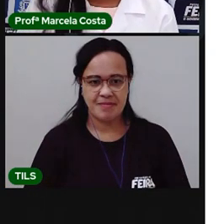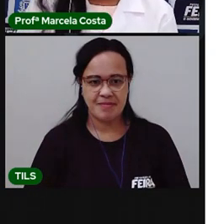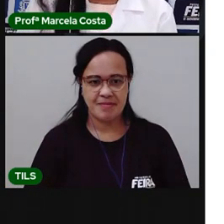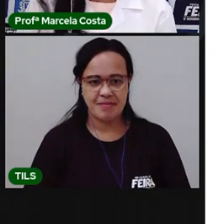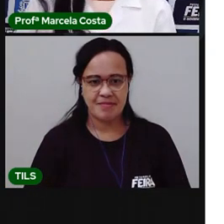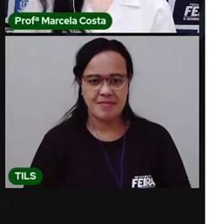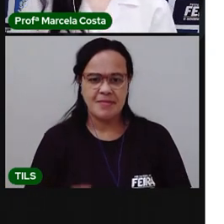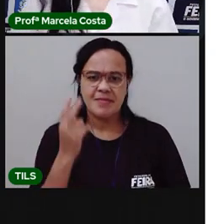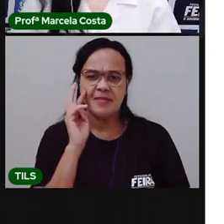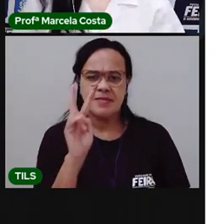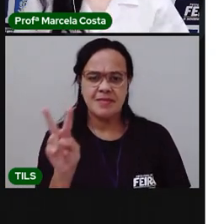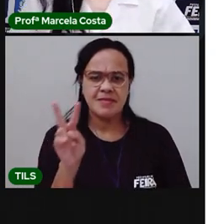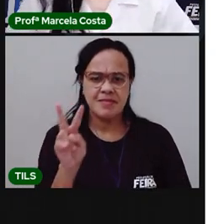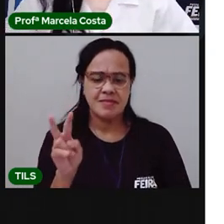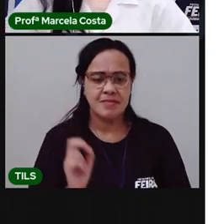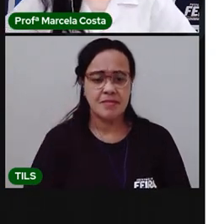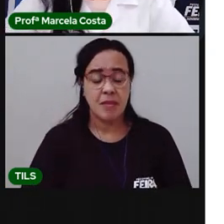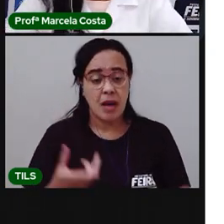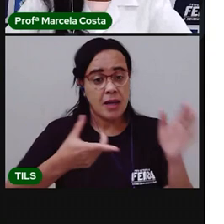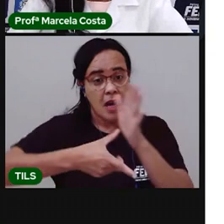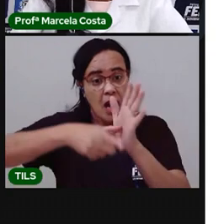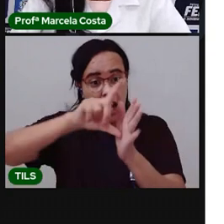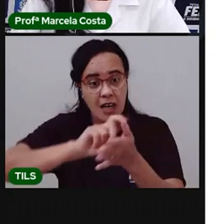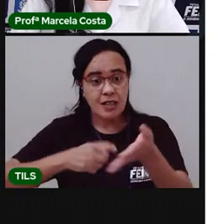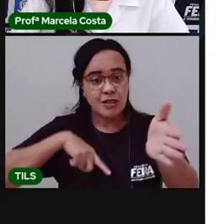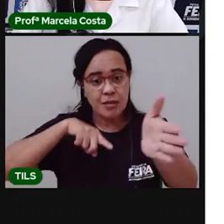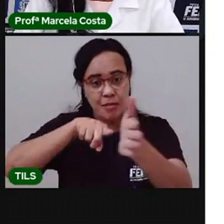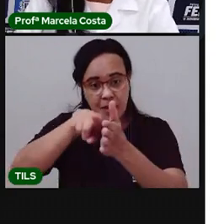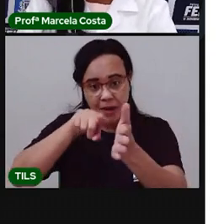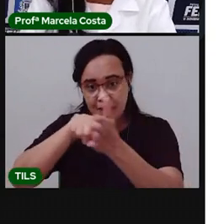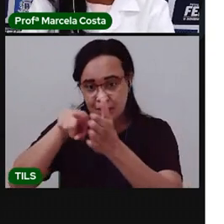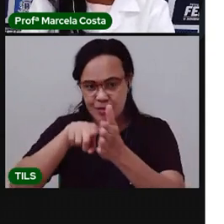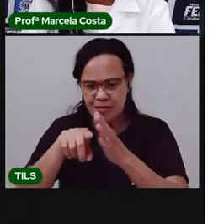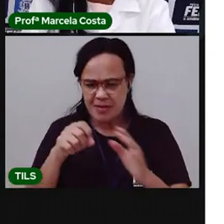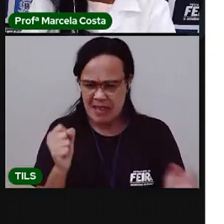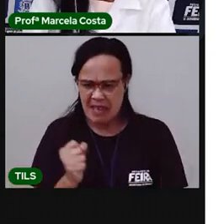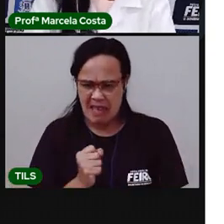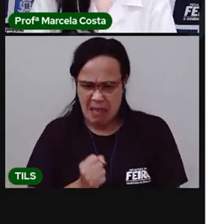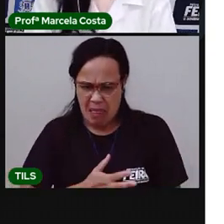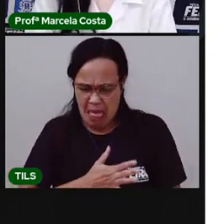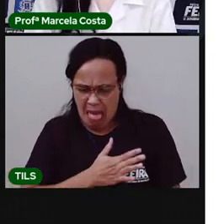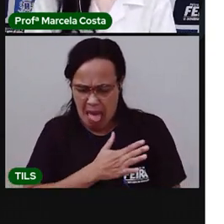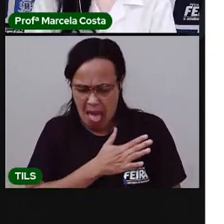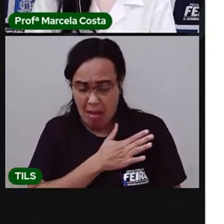Antes, deixa eu fazer uma pergunta para vocês. Você tem nojo de barata?